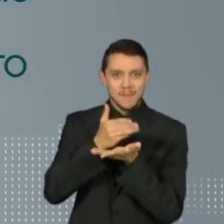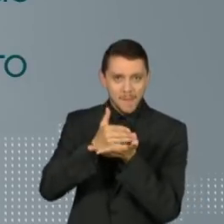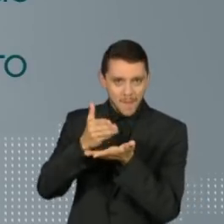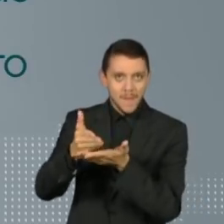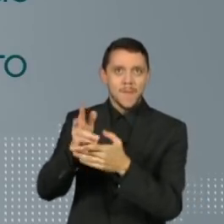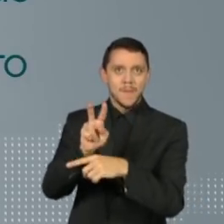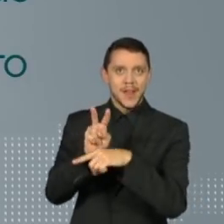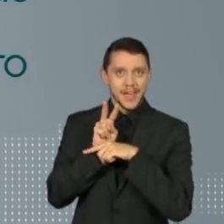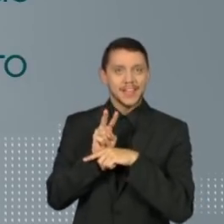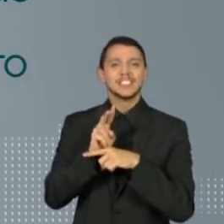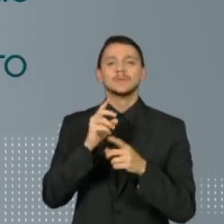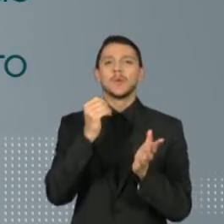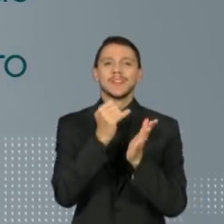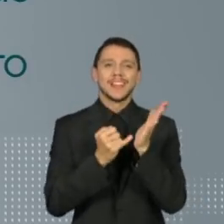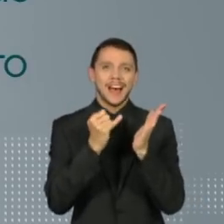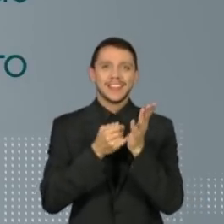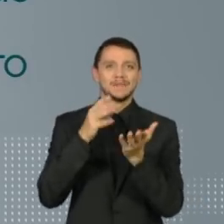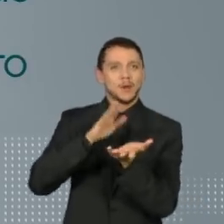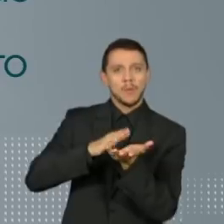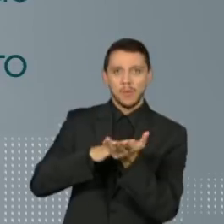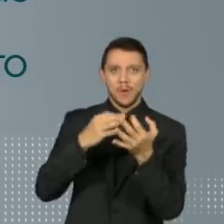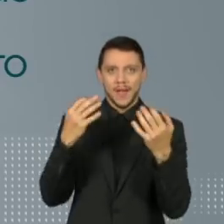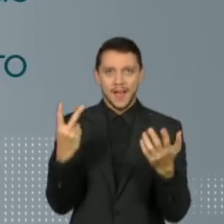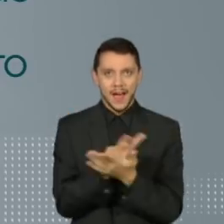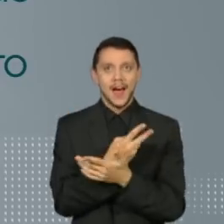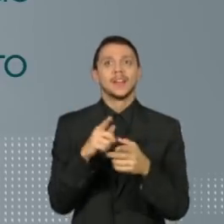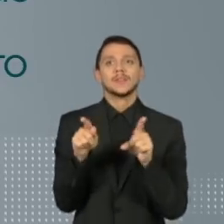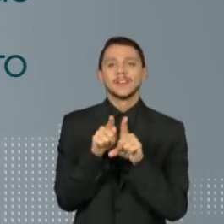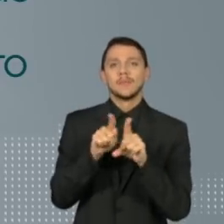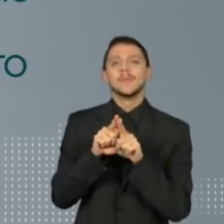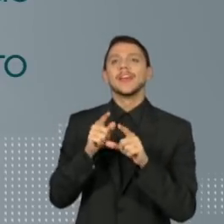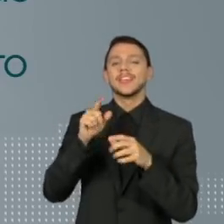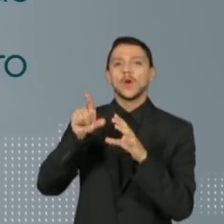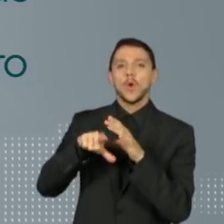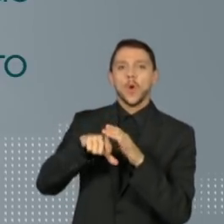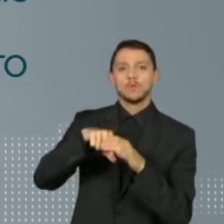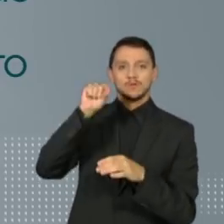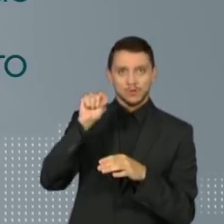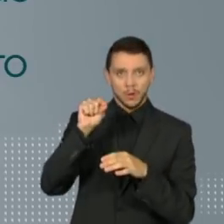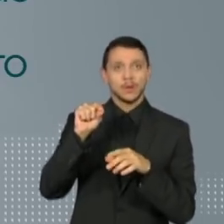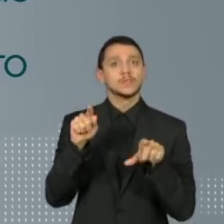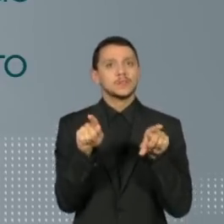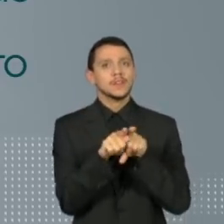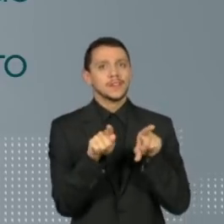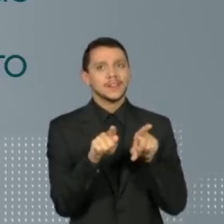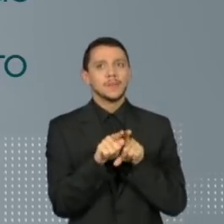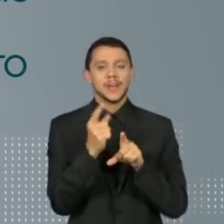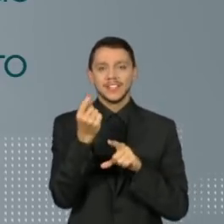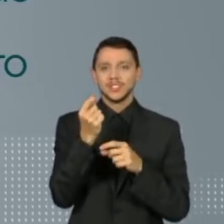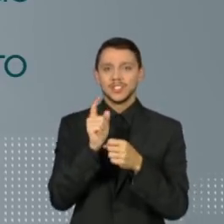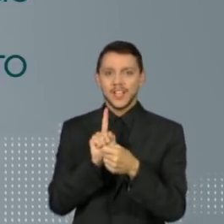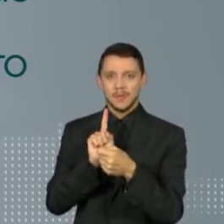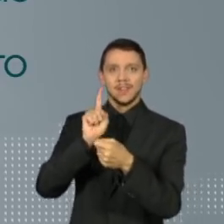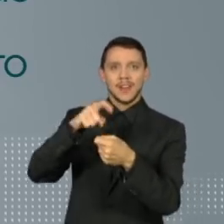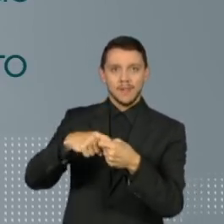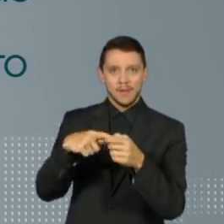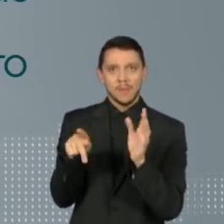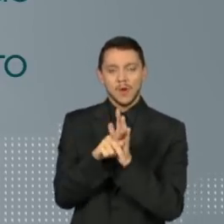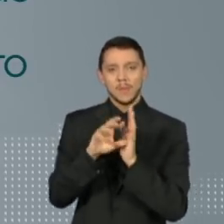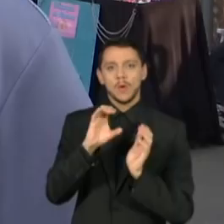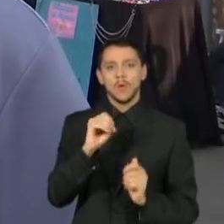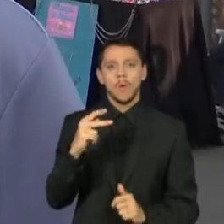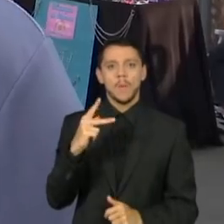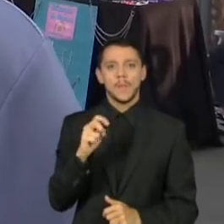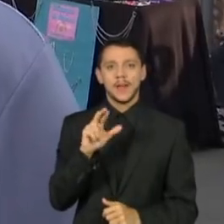recursos não procurados depois do encerramento de grupos de consórcio e cotas de capital a devolver em cooperativas de